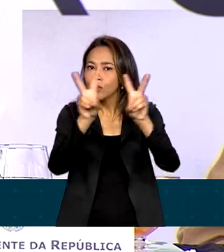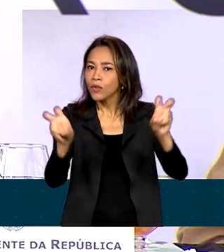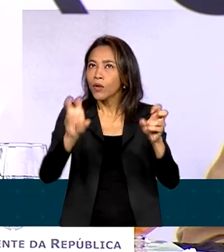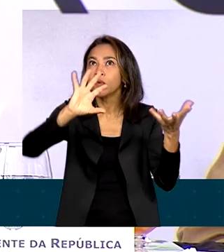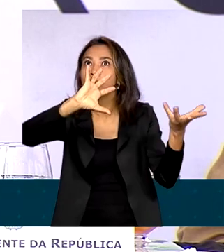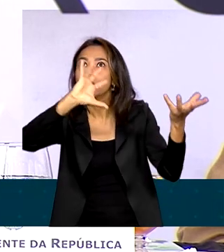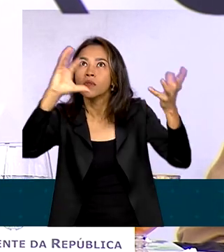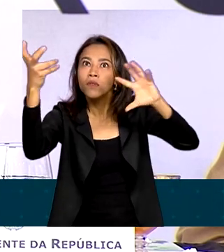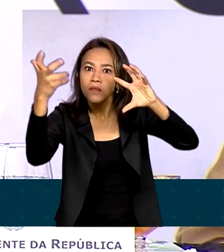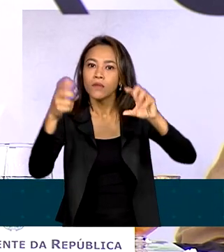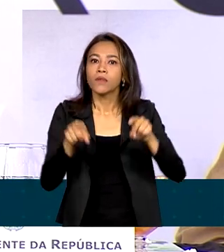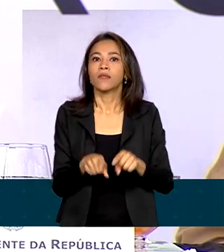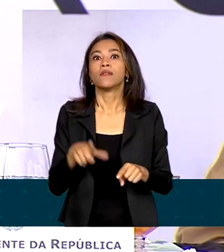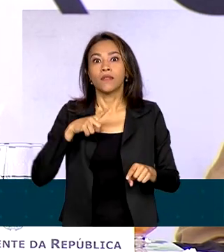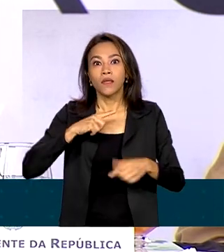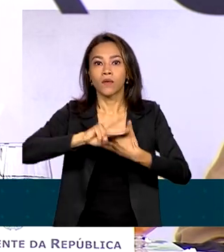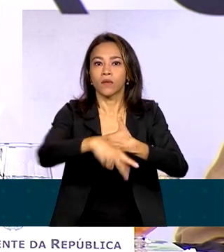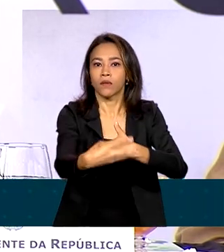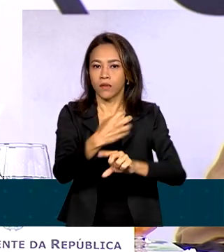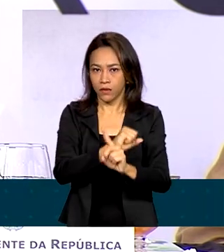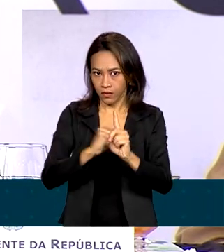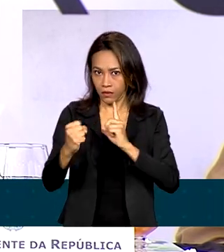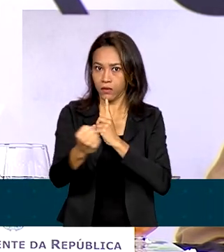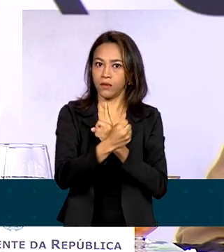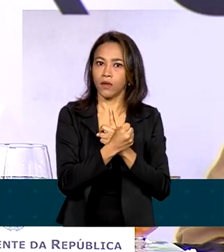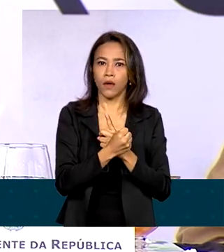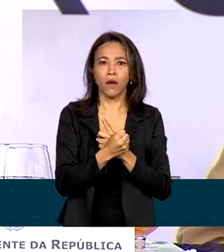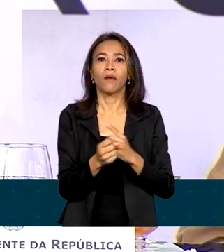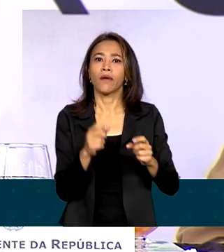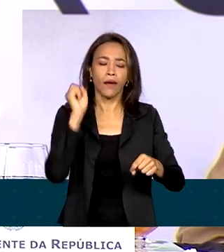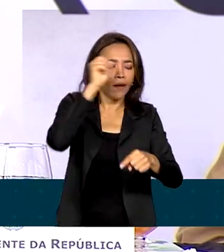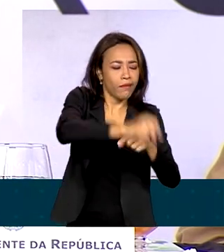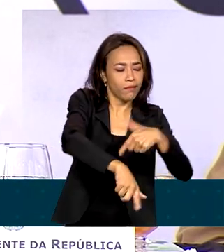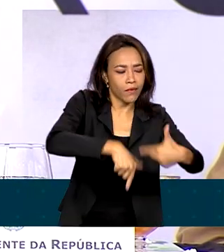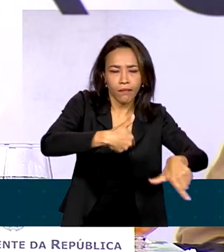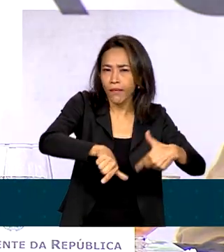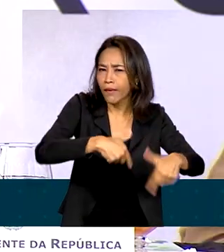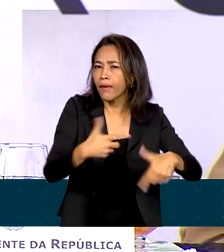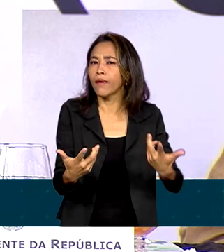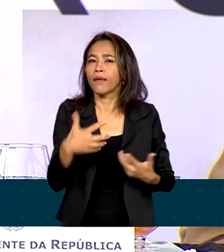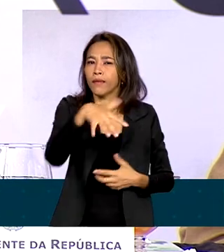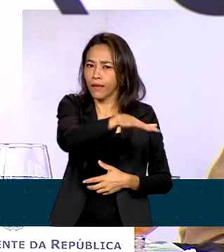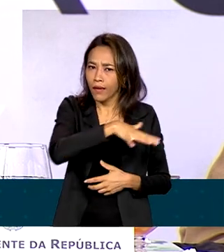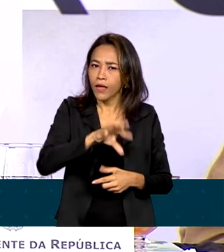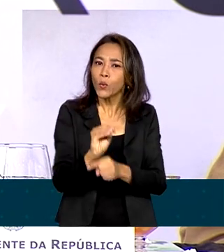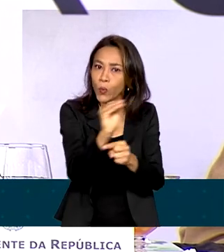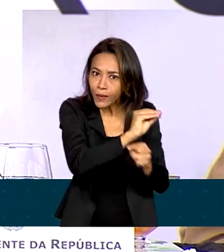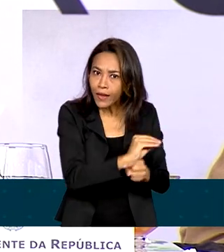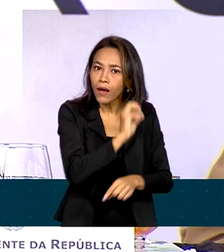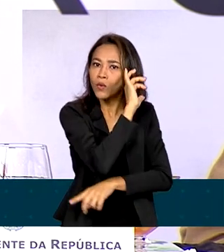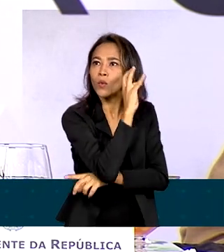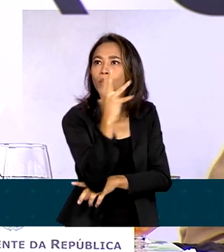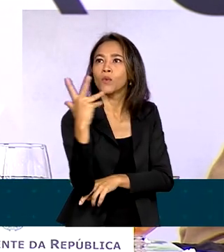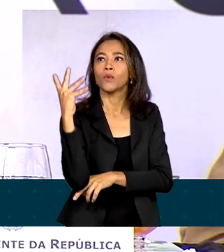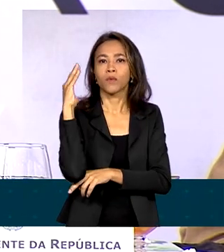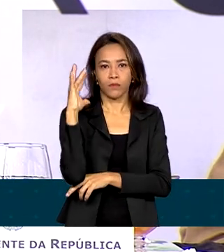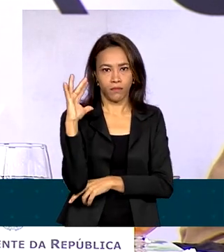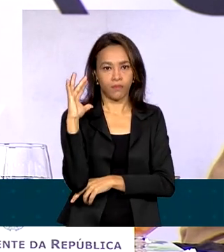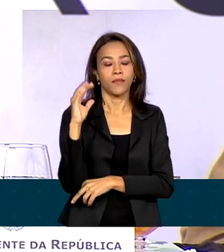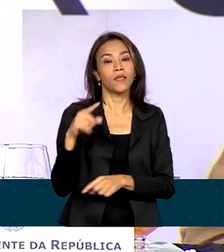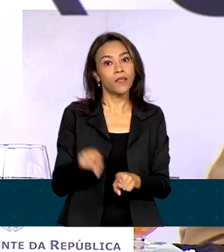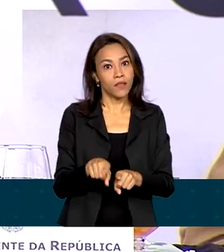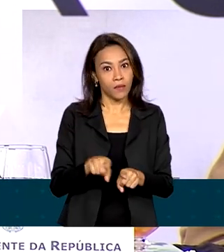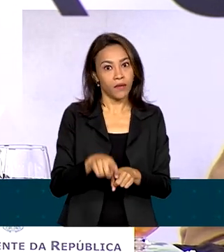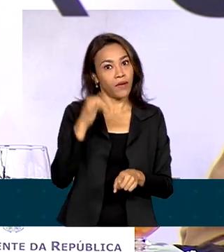efeito social, que é emprego na economia verde. E, de outro lado, vai evitar,